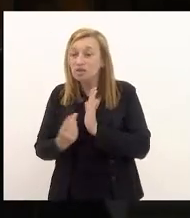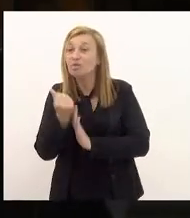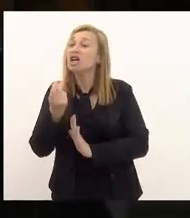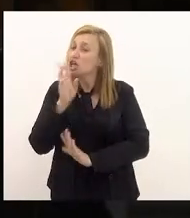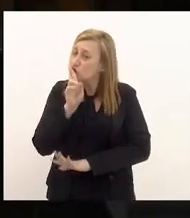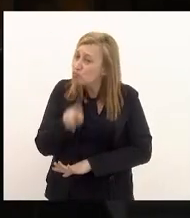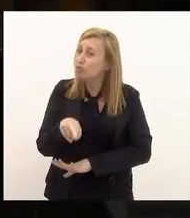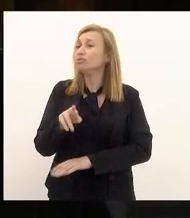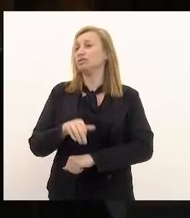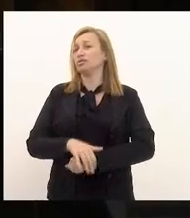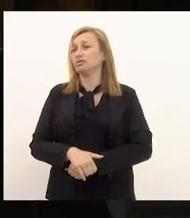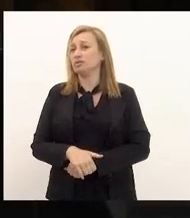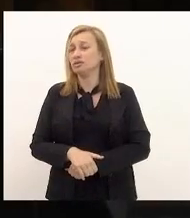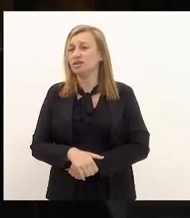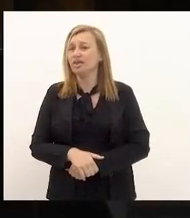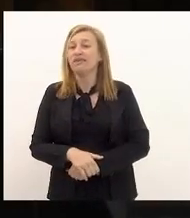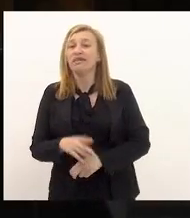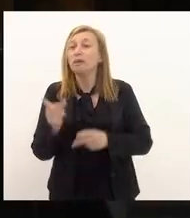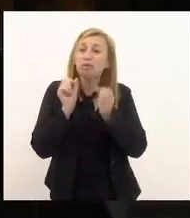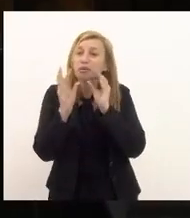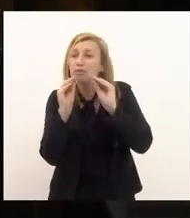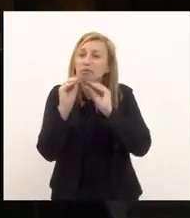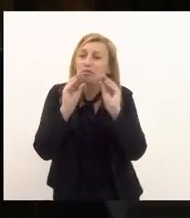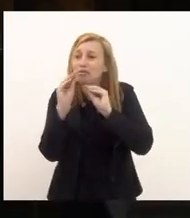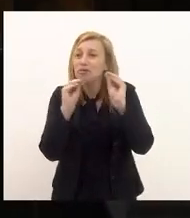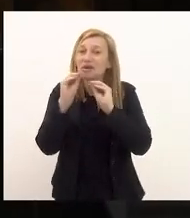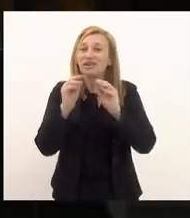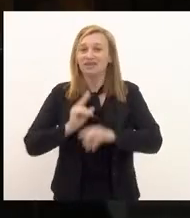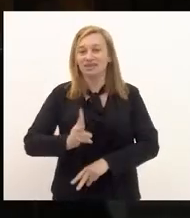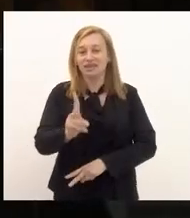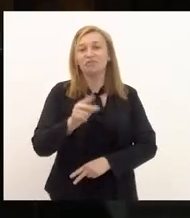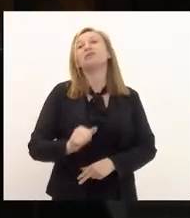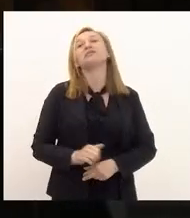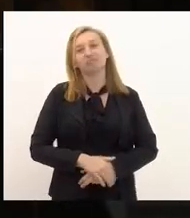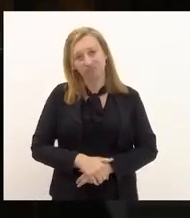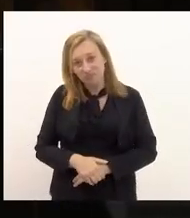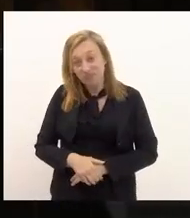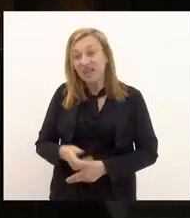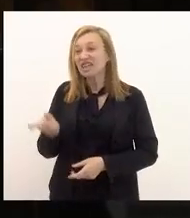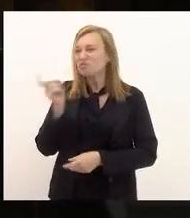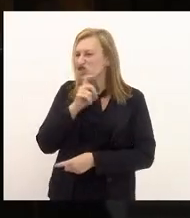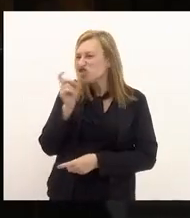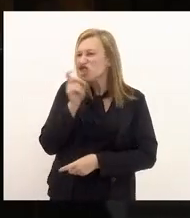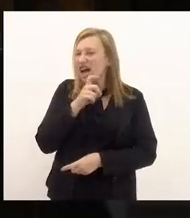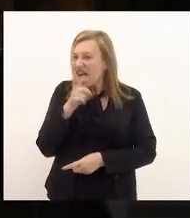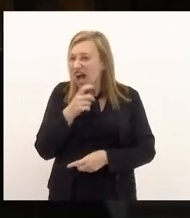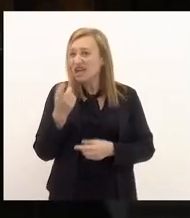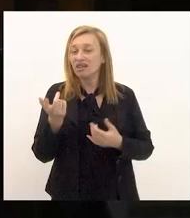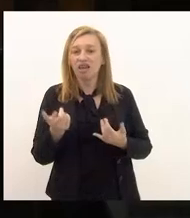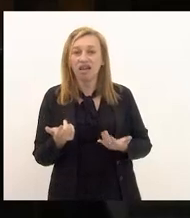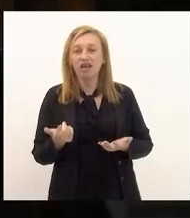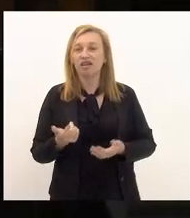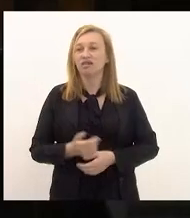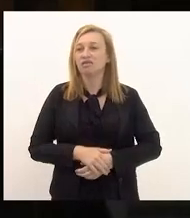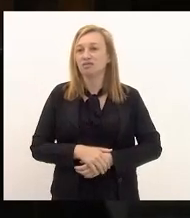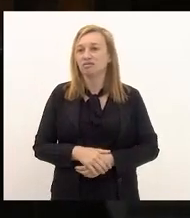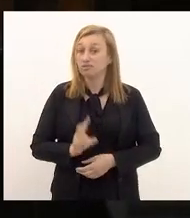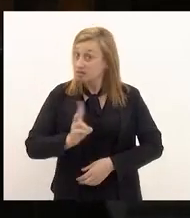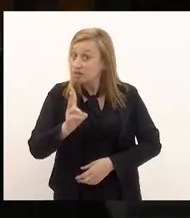respondam ao invés de ficar no mimimi de sempre ao invés de ficar na mentirada na patuscada de sempre